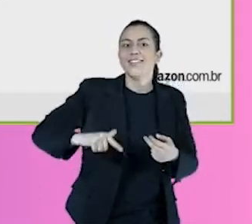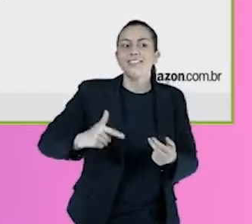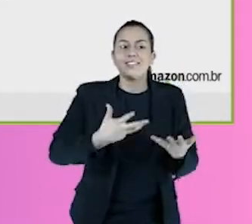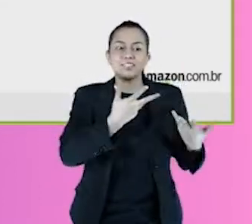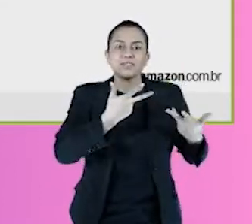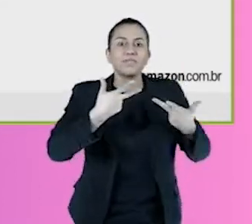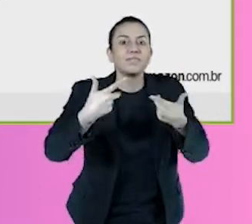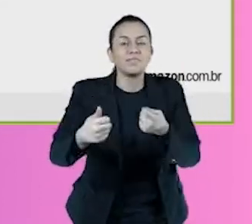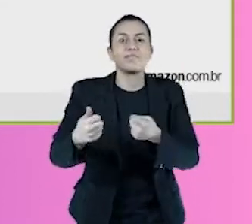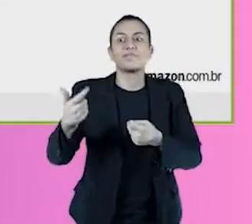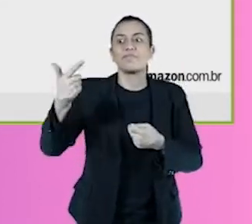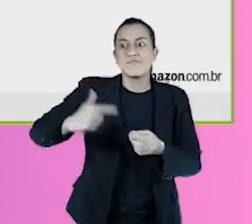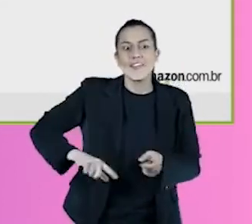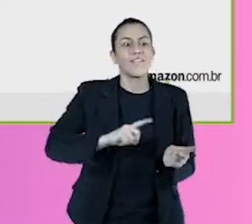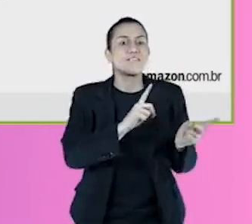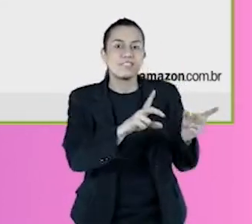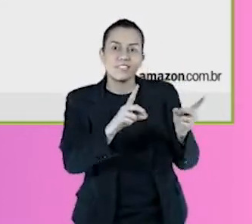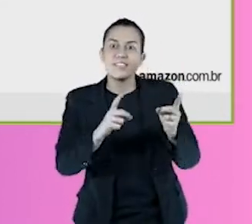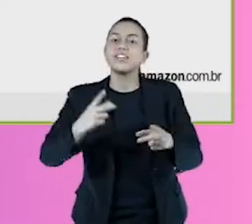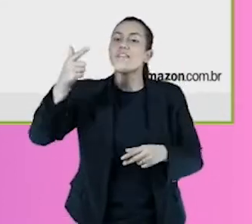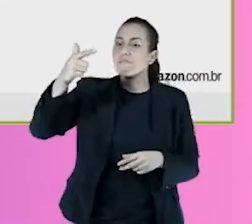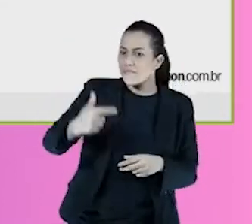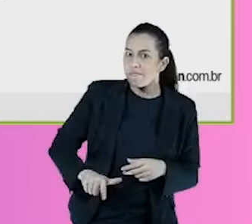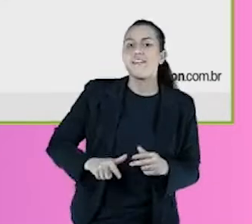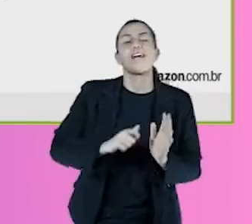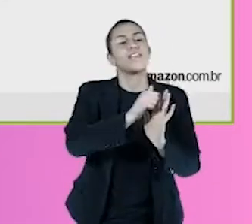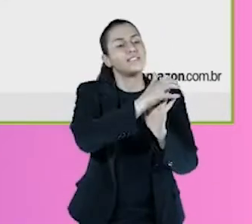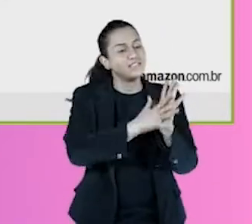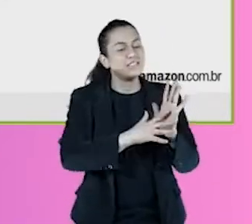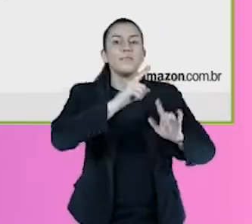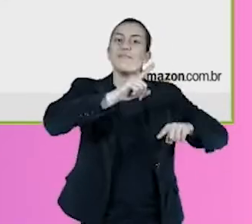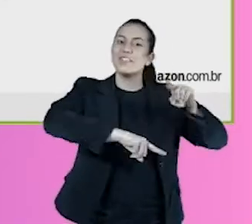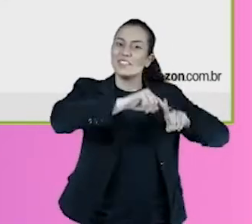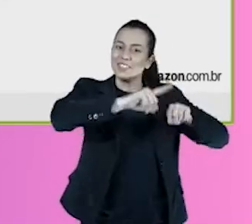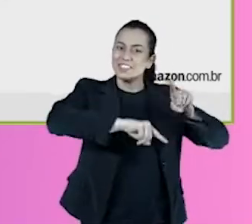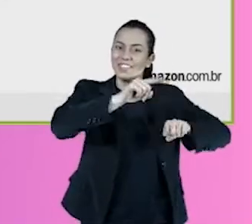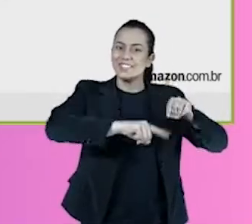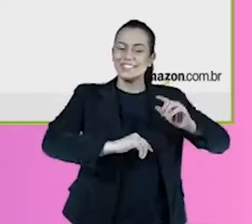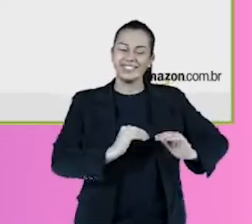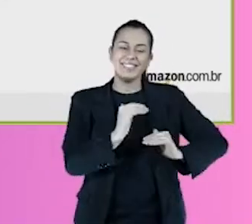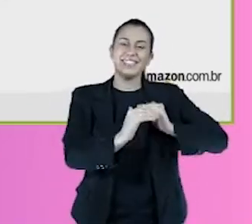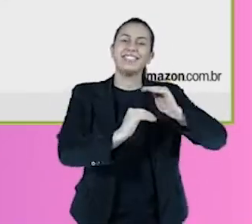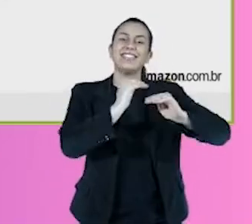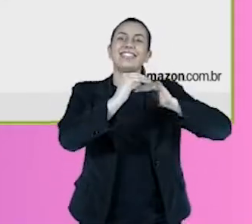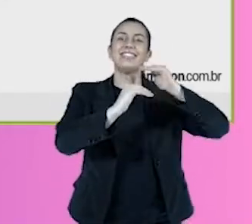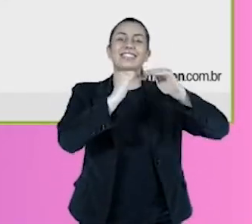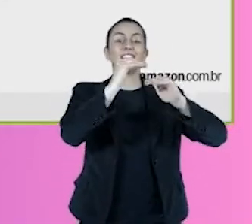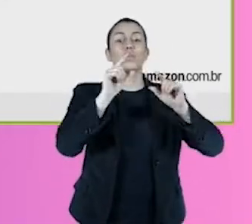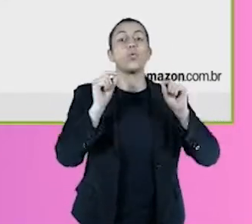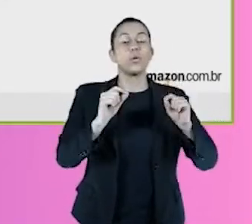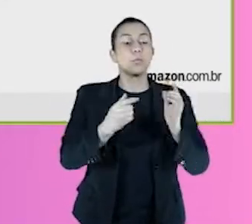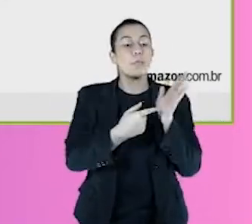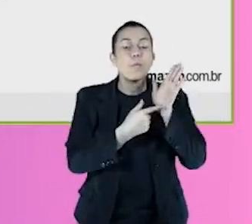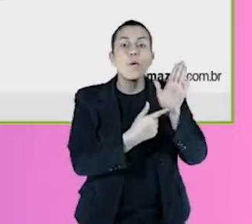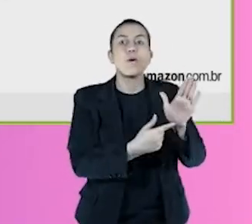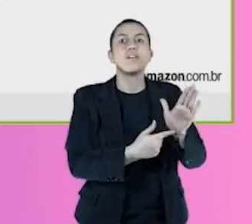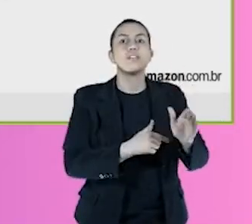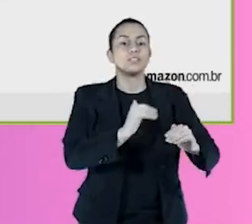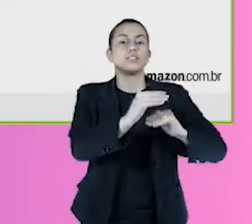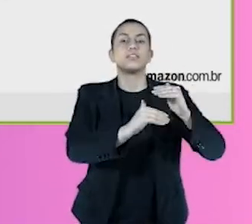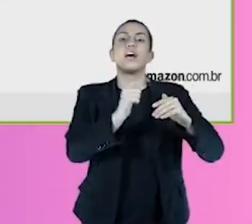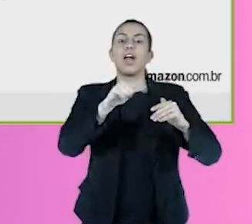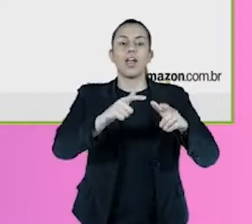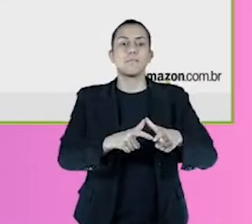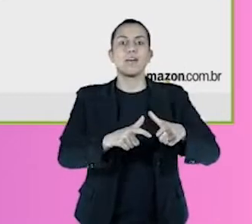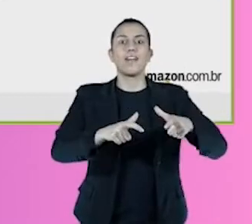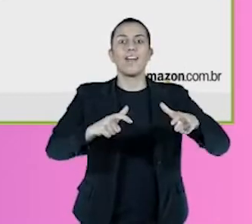ainda mais vendedores, que trazem mais catálogo, e tudo isso gera o crescimento, e esse crescimento traz para a gente o O ganho de escala, né,